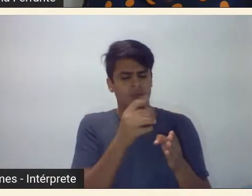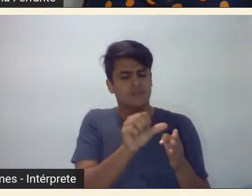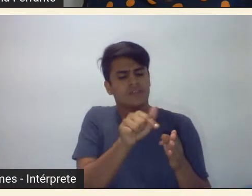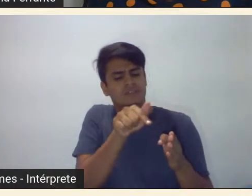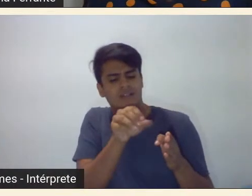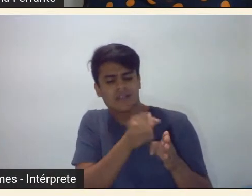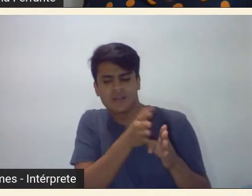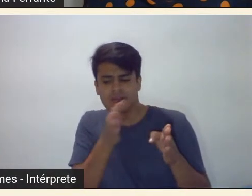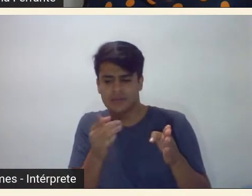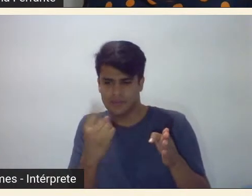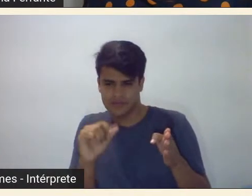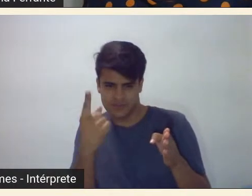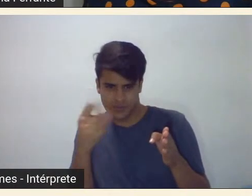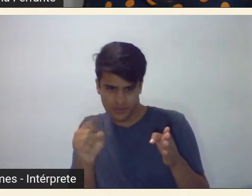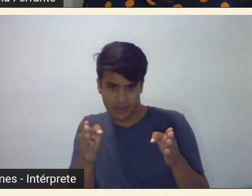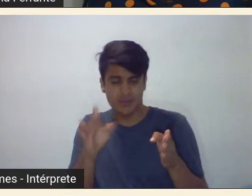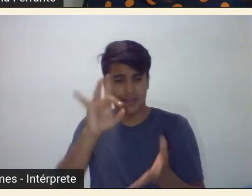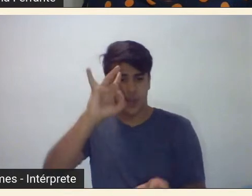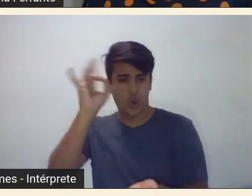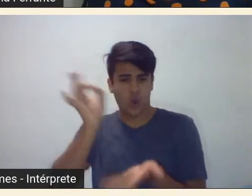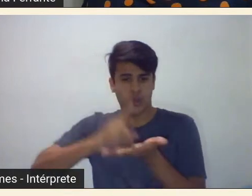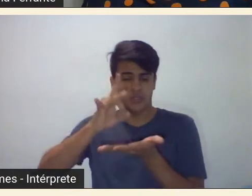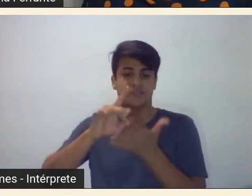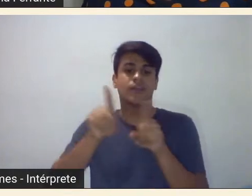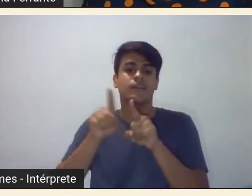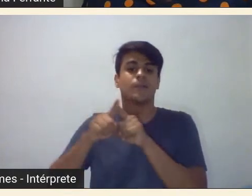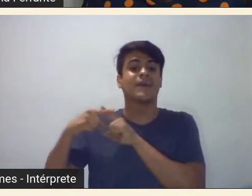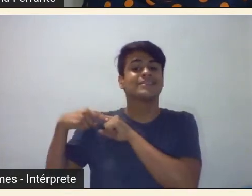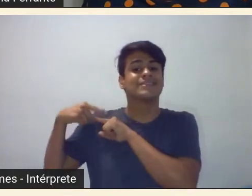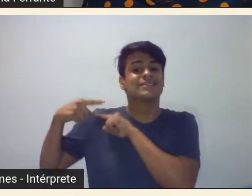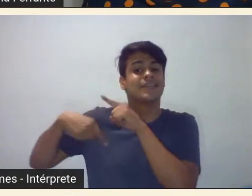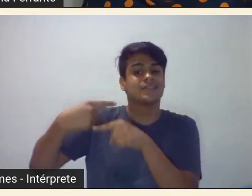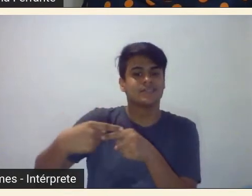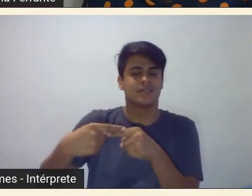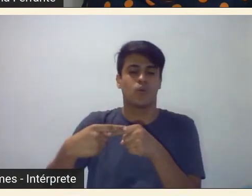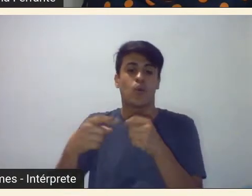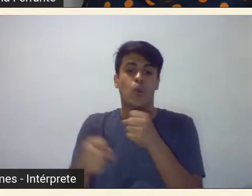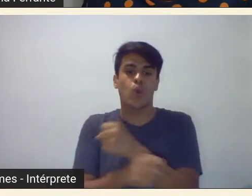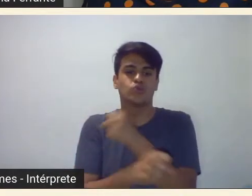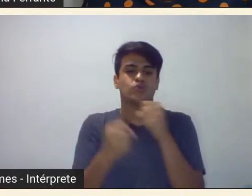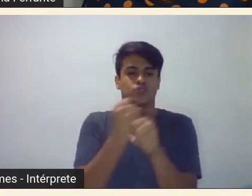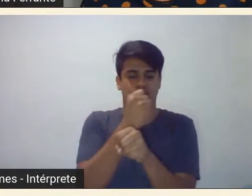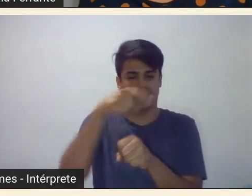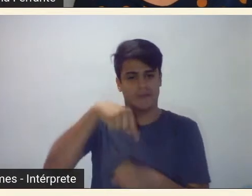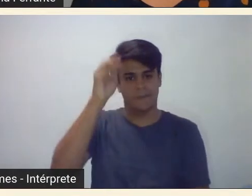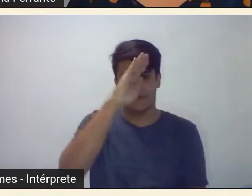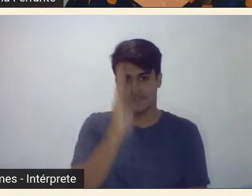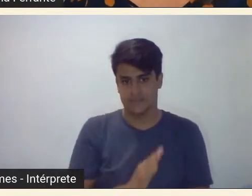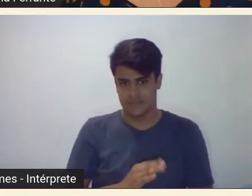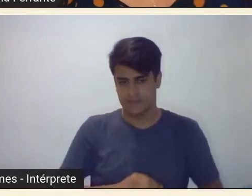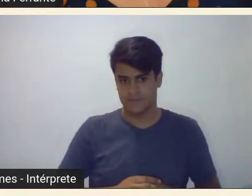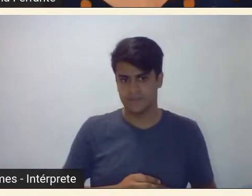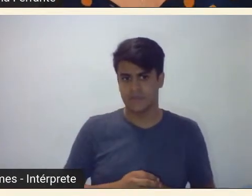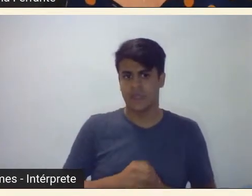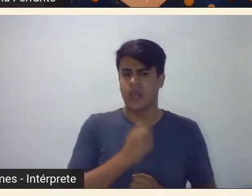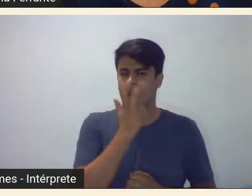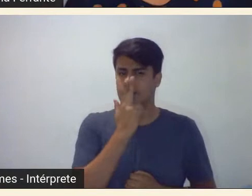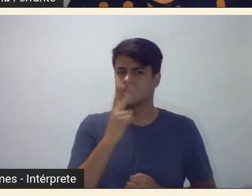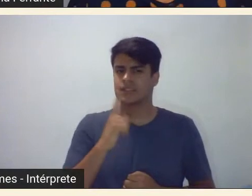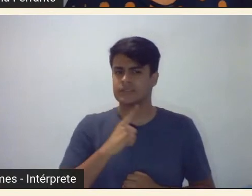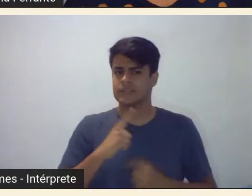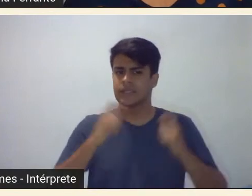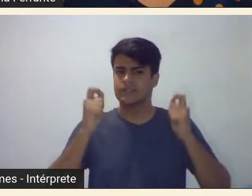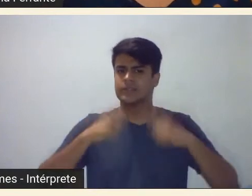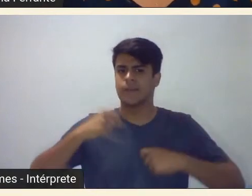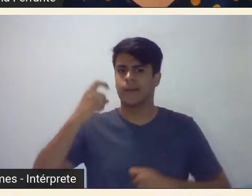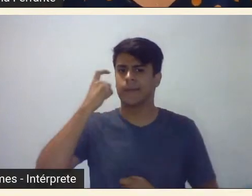consagração do concretismo e da chamada tradição construtiva brasileira. Não seria possível pensar que a grande